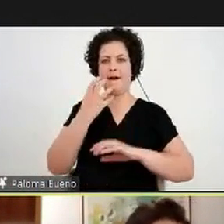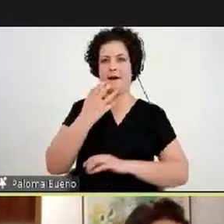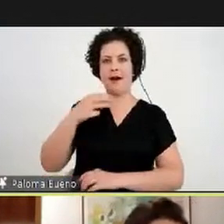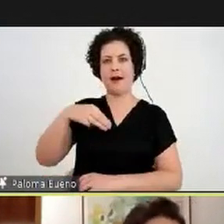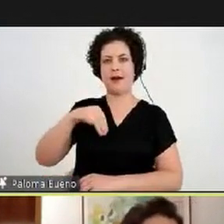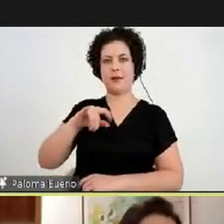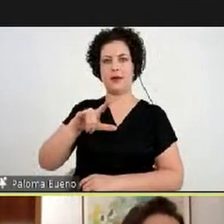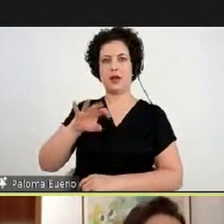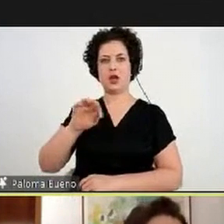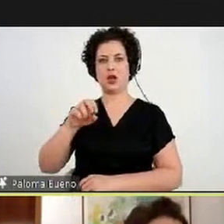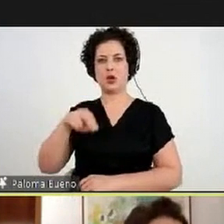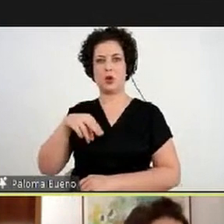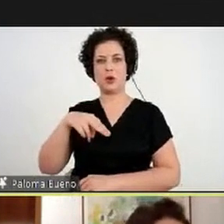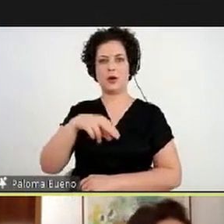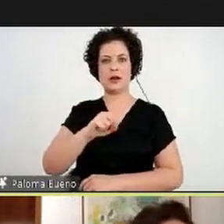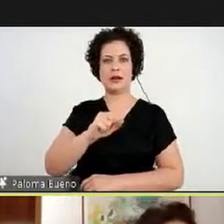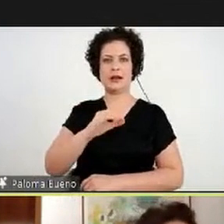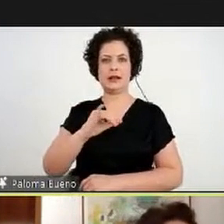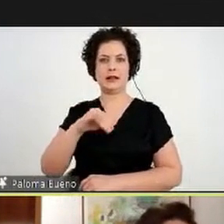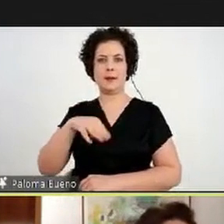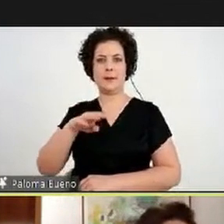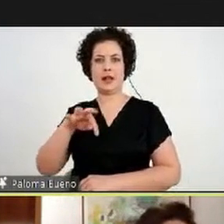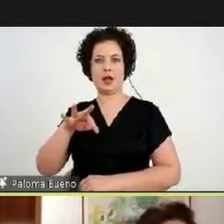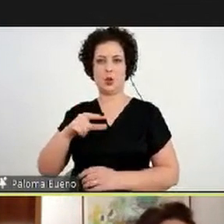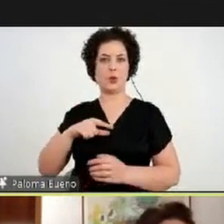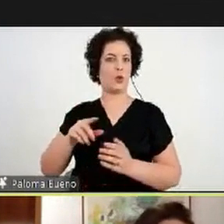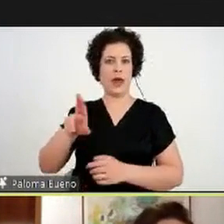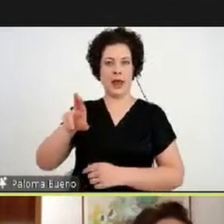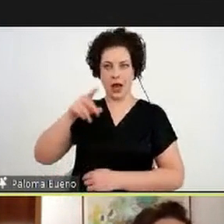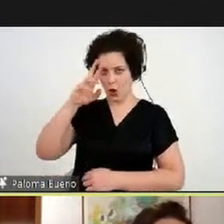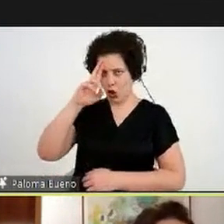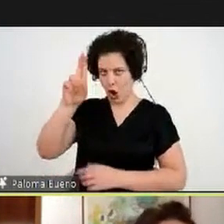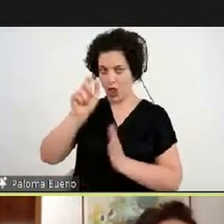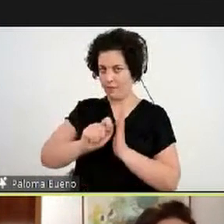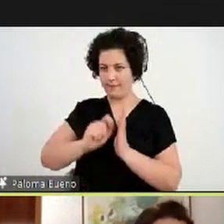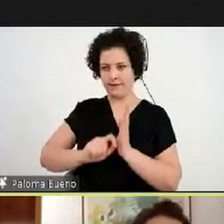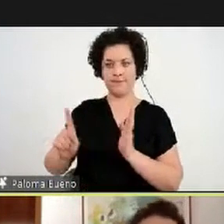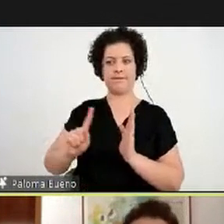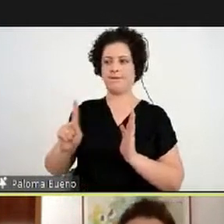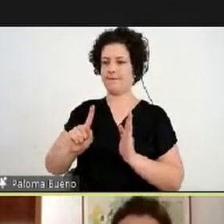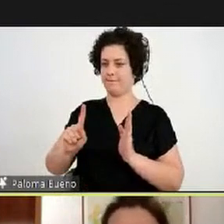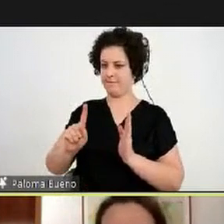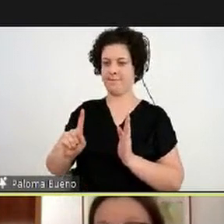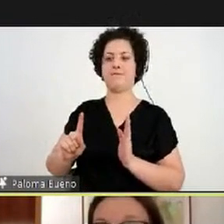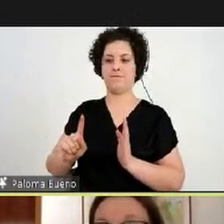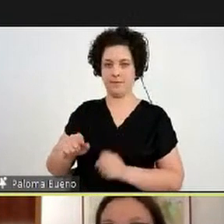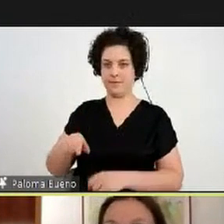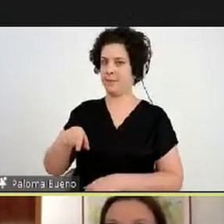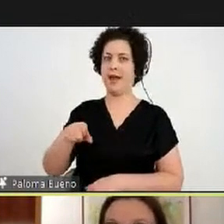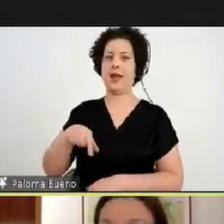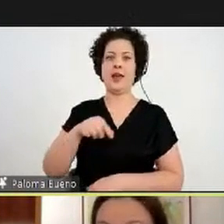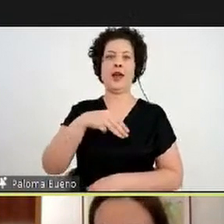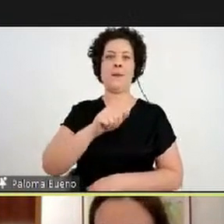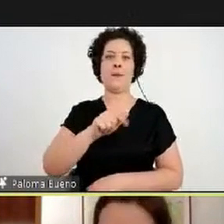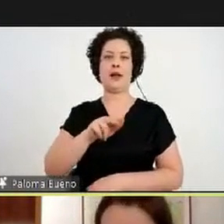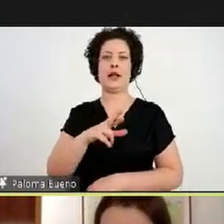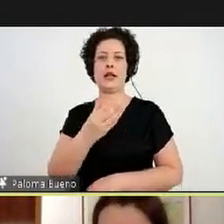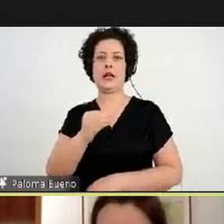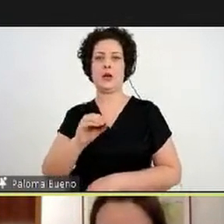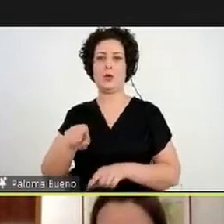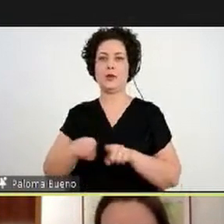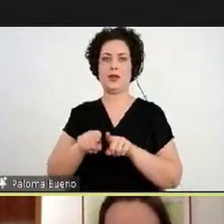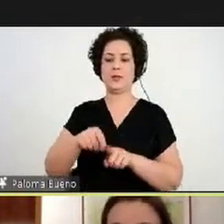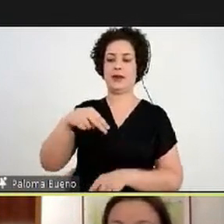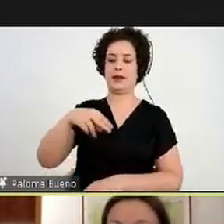Nascimento, gente, mas não é dele, eu tenho marcadinho aqui, é do Magrão e Nelson de Sá. A partir desta música, eles não